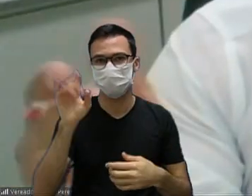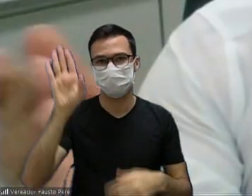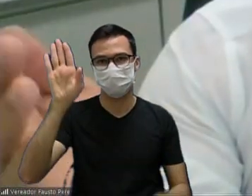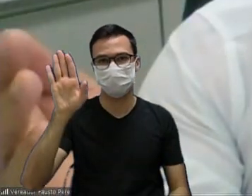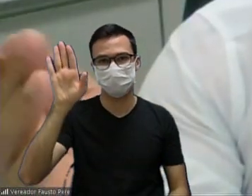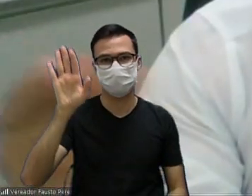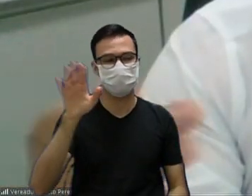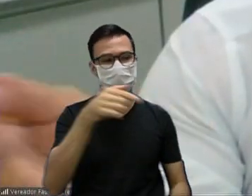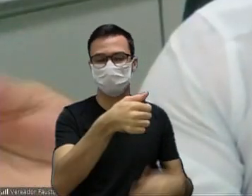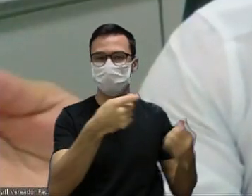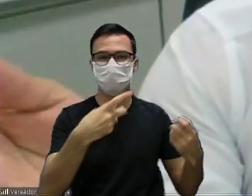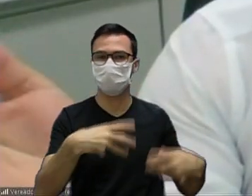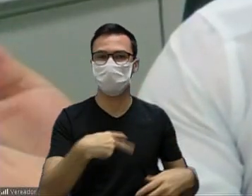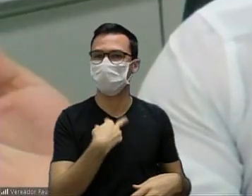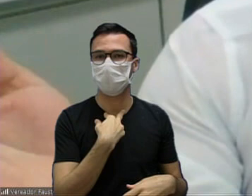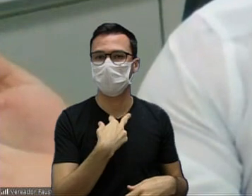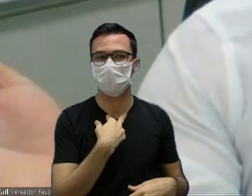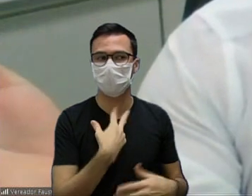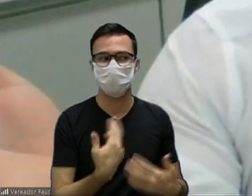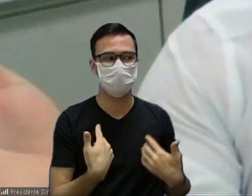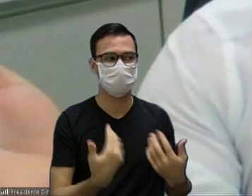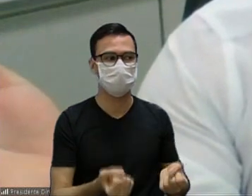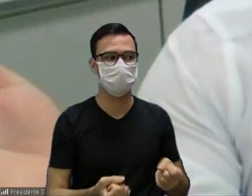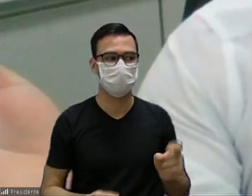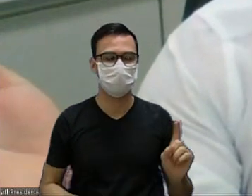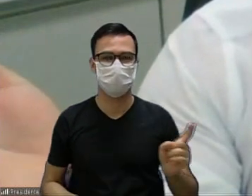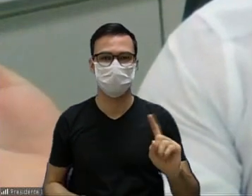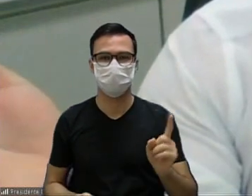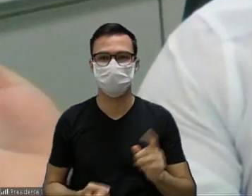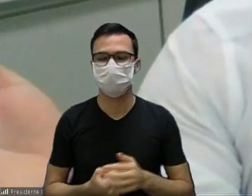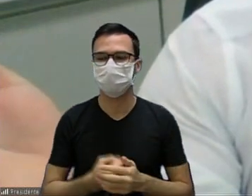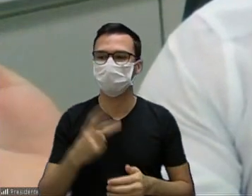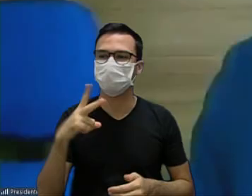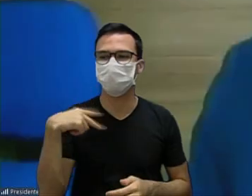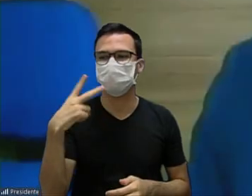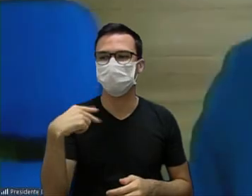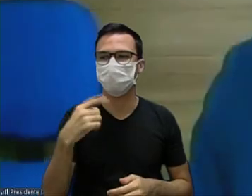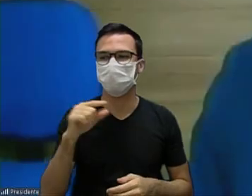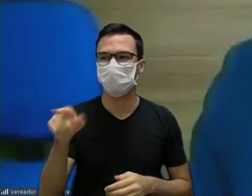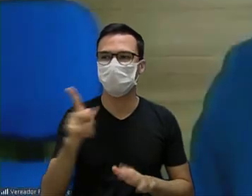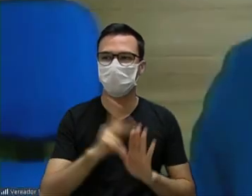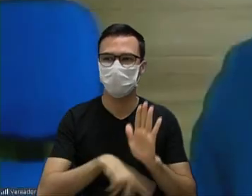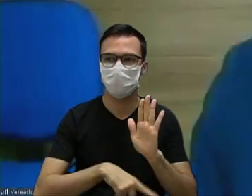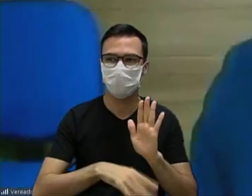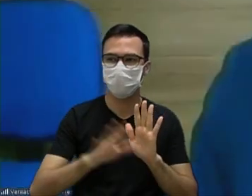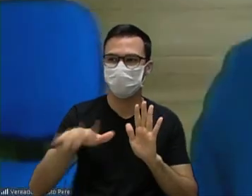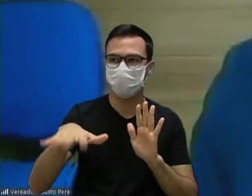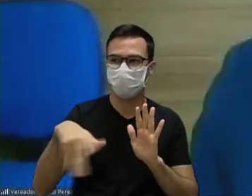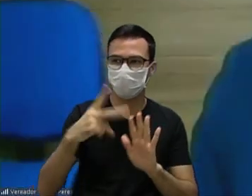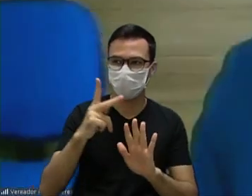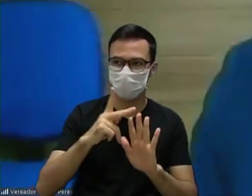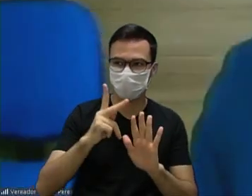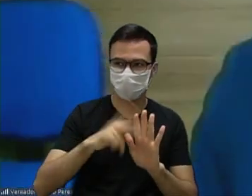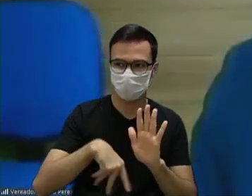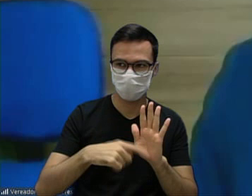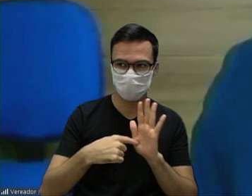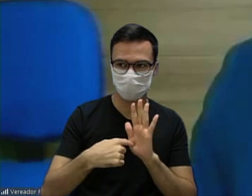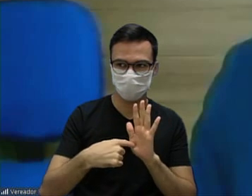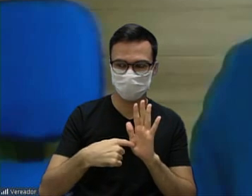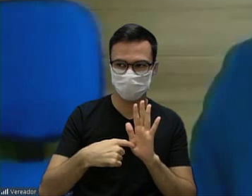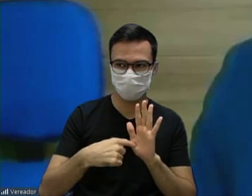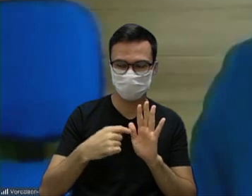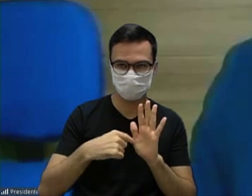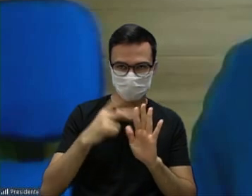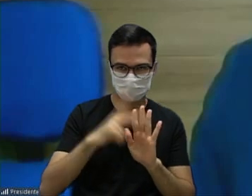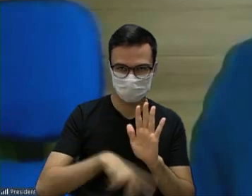mãozinha chamando aí e não me chamou vereador o projeto está prejudicado ele não entra em discussão vereador